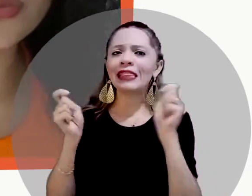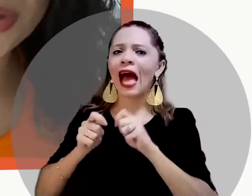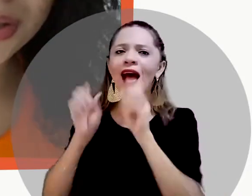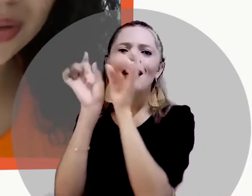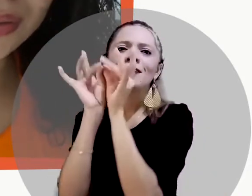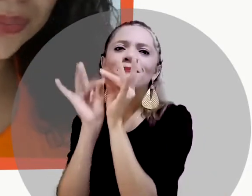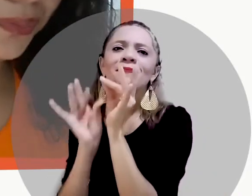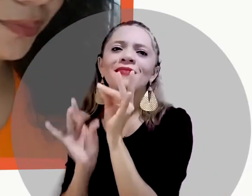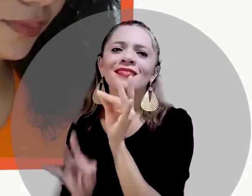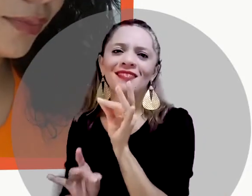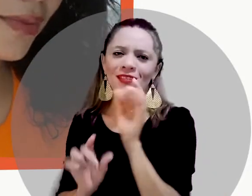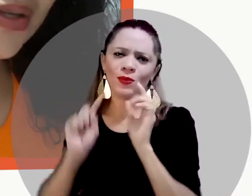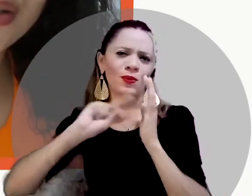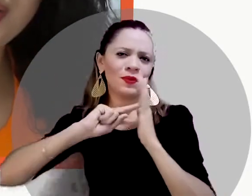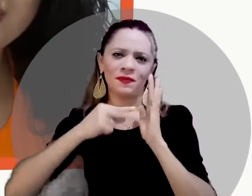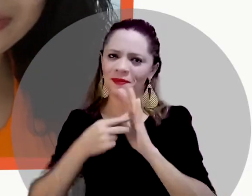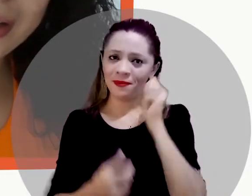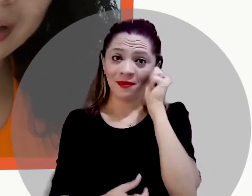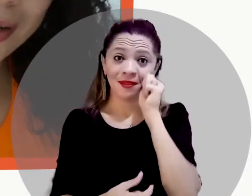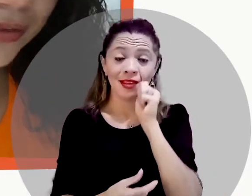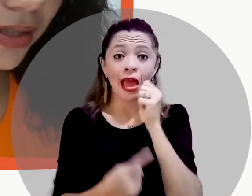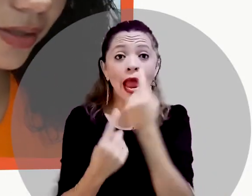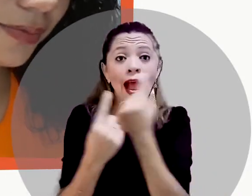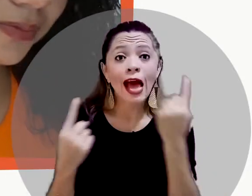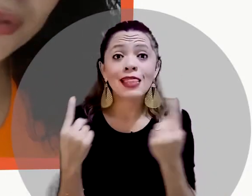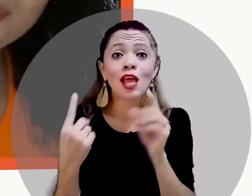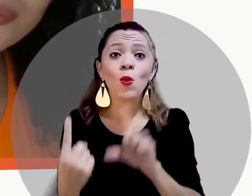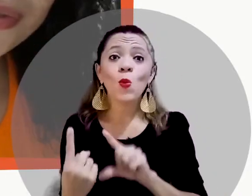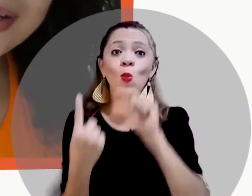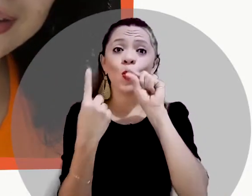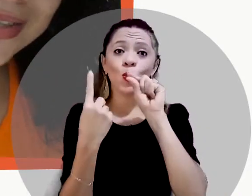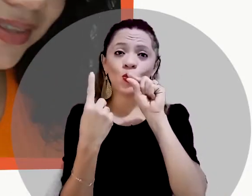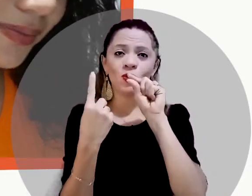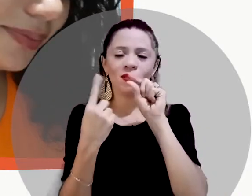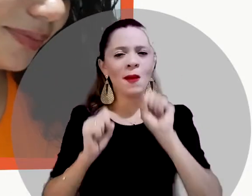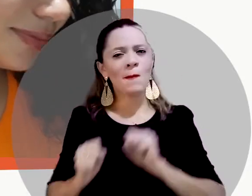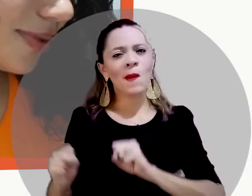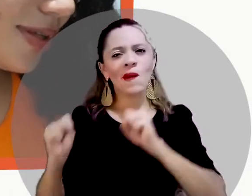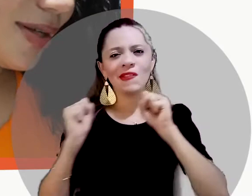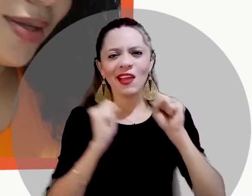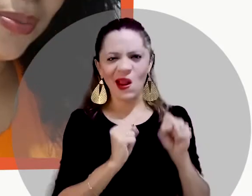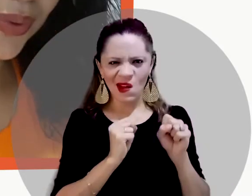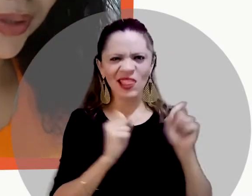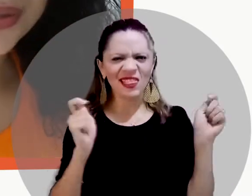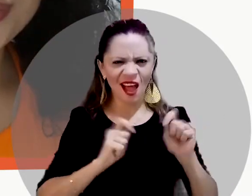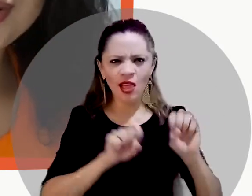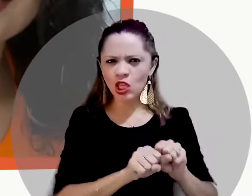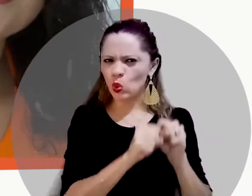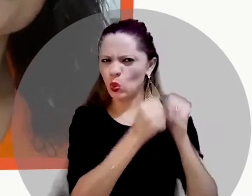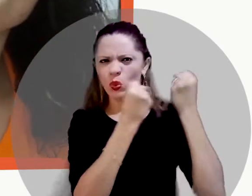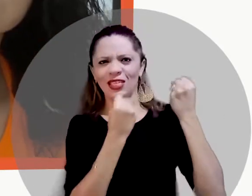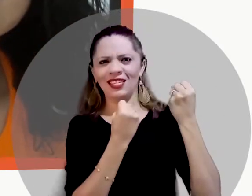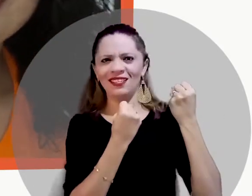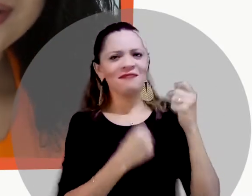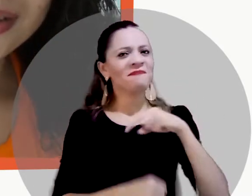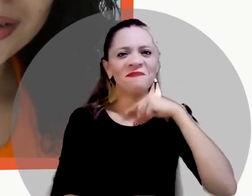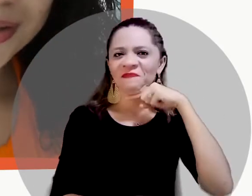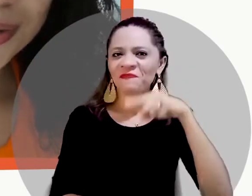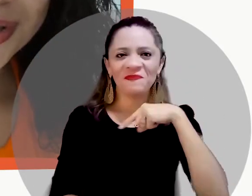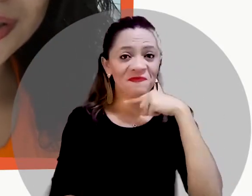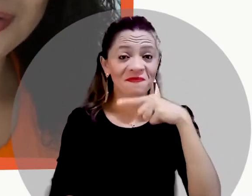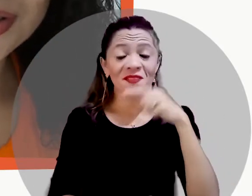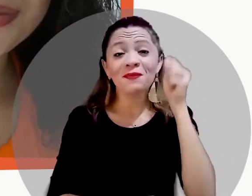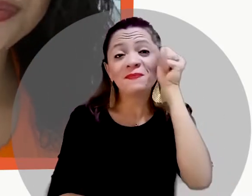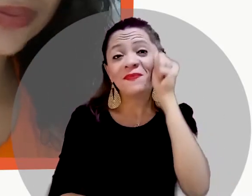Somos assim, inexplicáveis, únicas, poderosas e